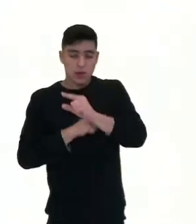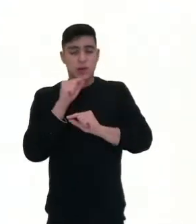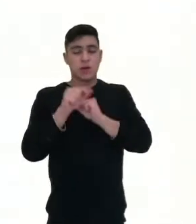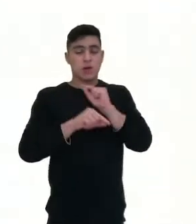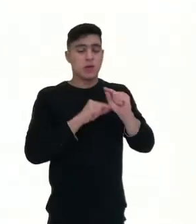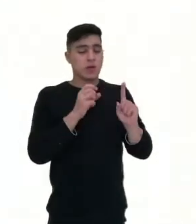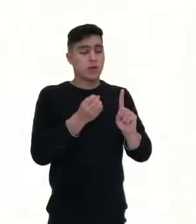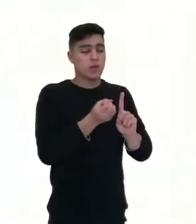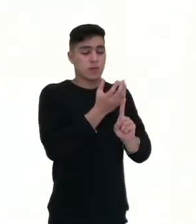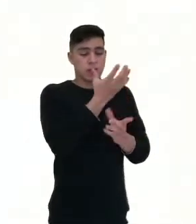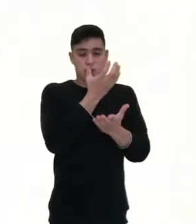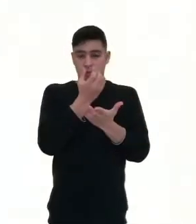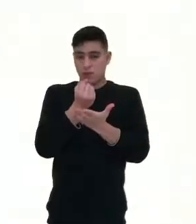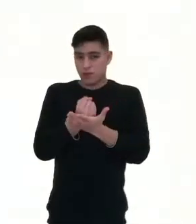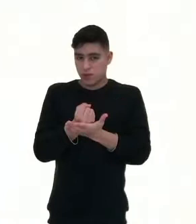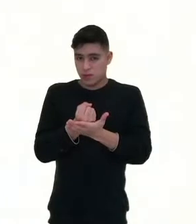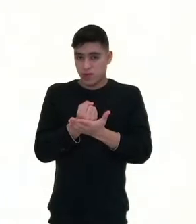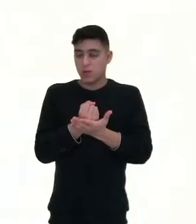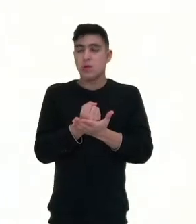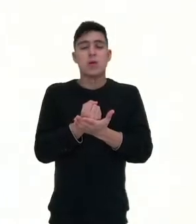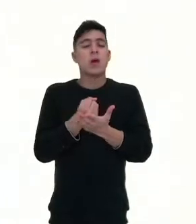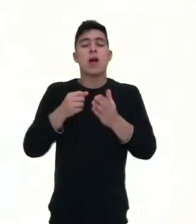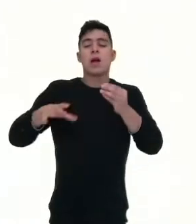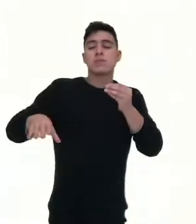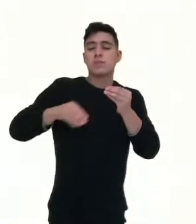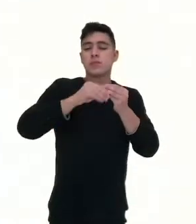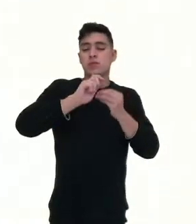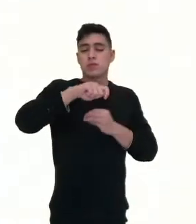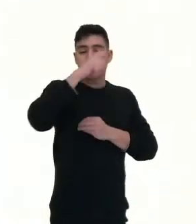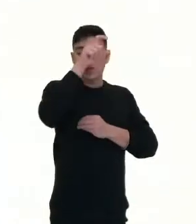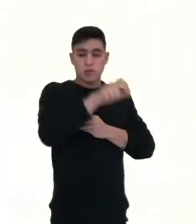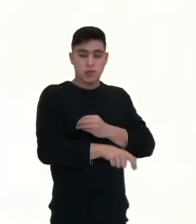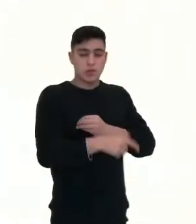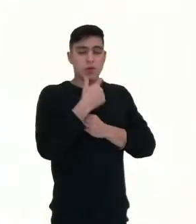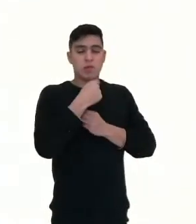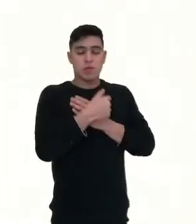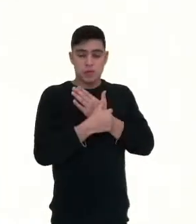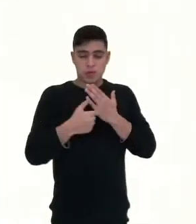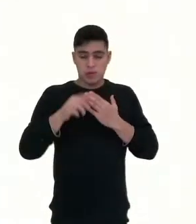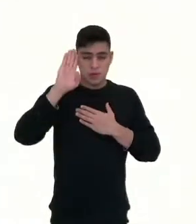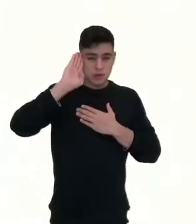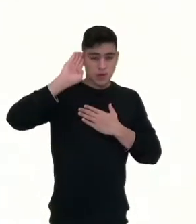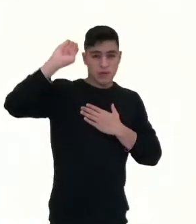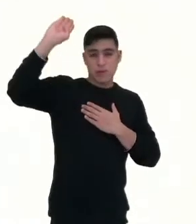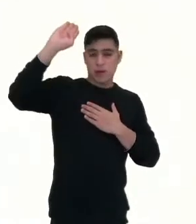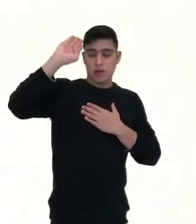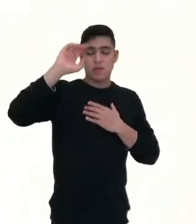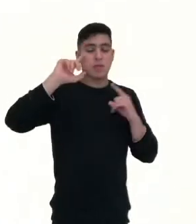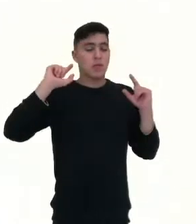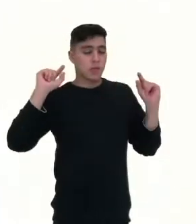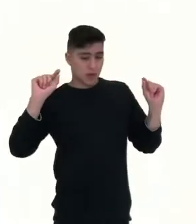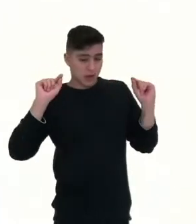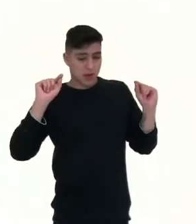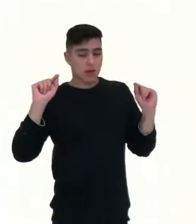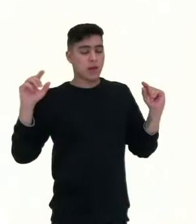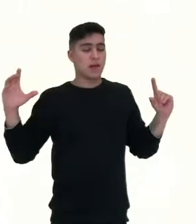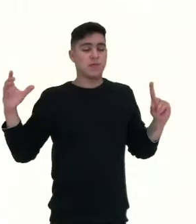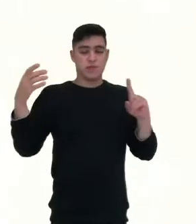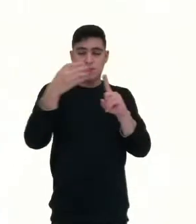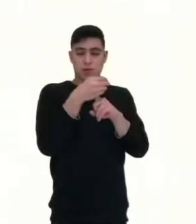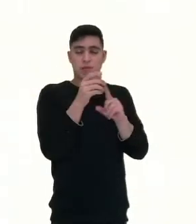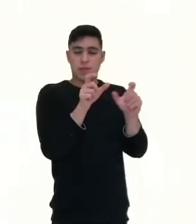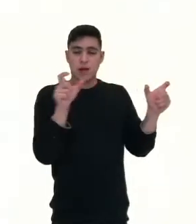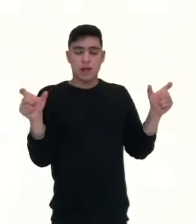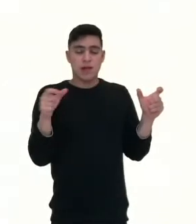biografia, o Mário, algumas considerações sobre ele. A principal é que ele é mestre da palavra, do